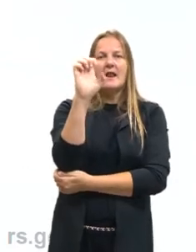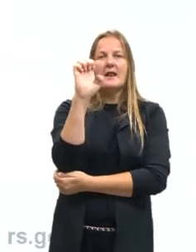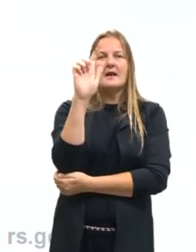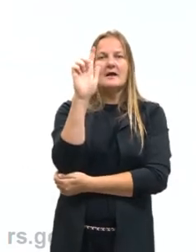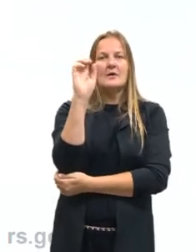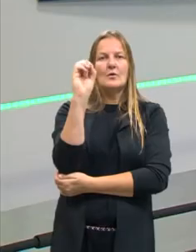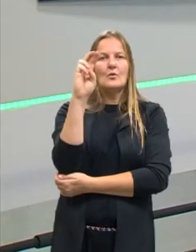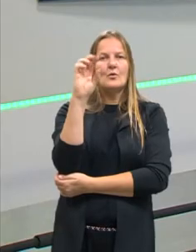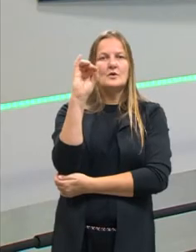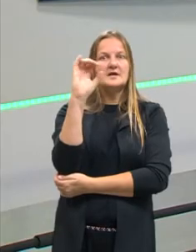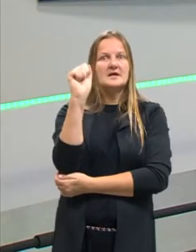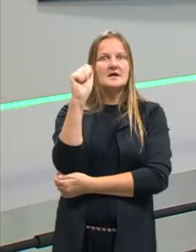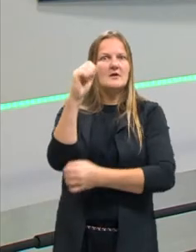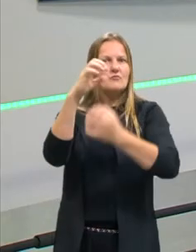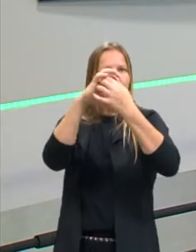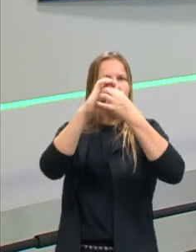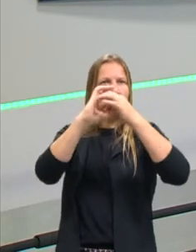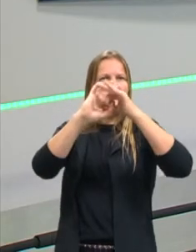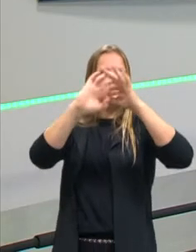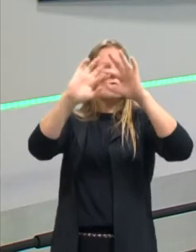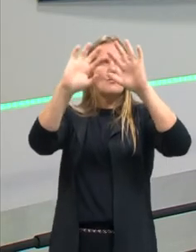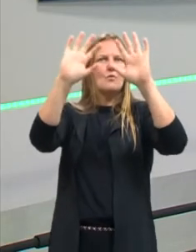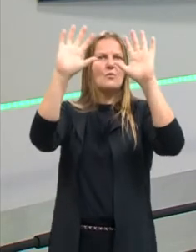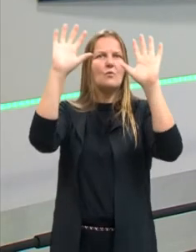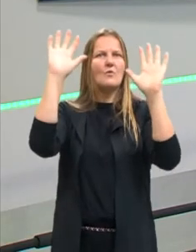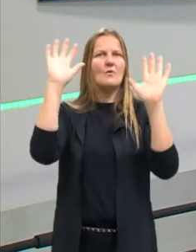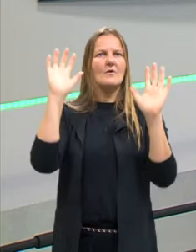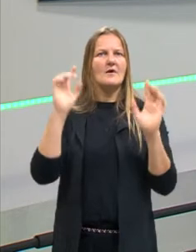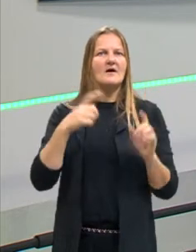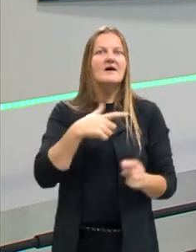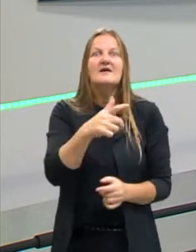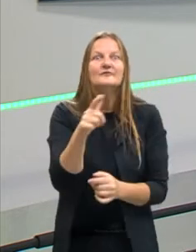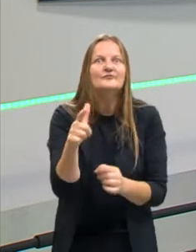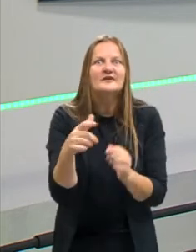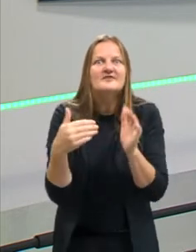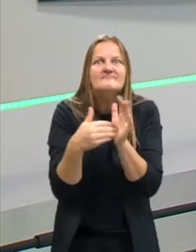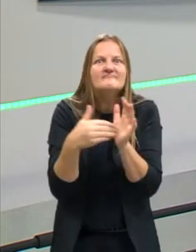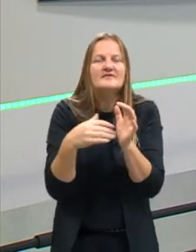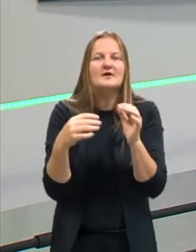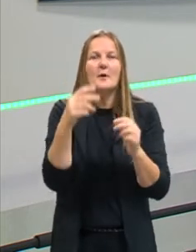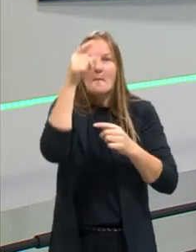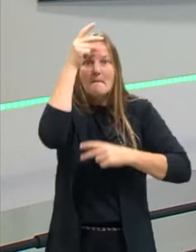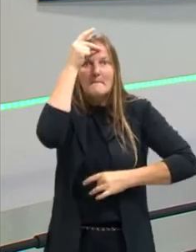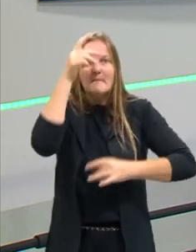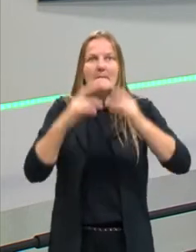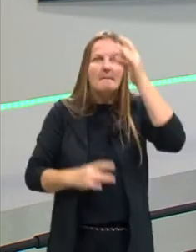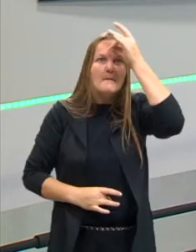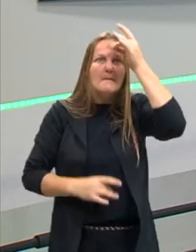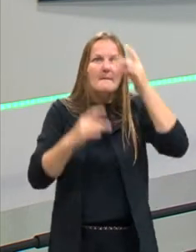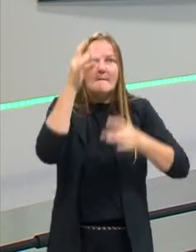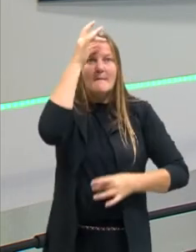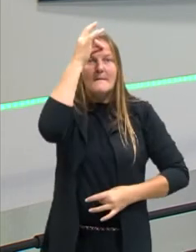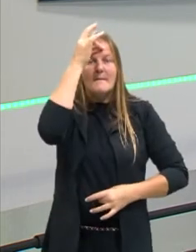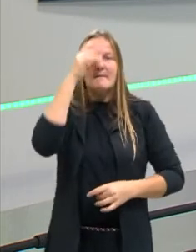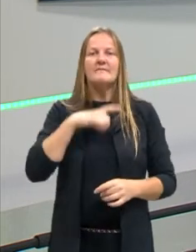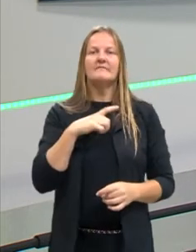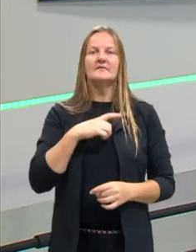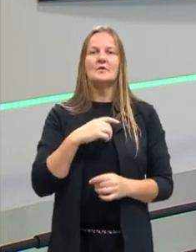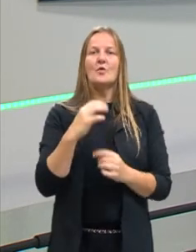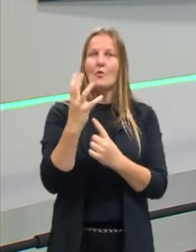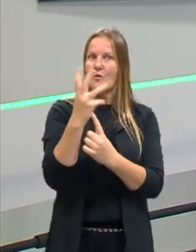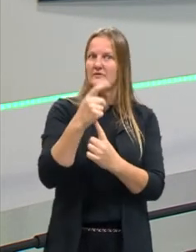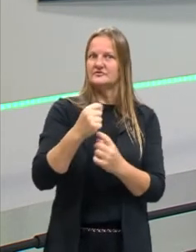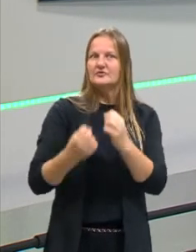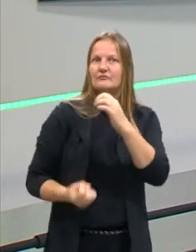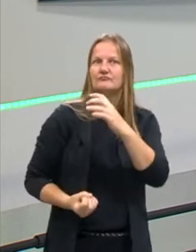porque a Liberdade, ela não tem gênero, não tem cara, não tem uma performance em si. O artista Delacroix traz